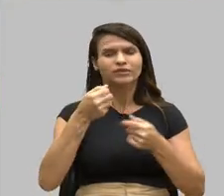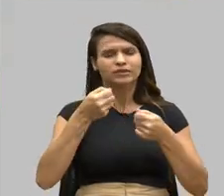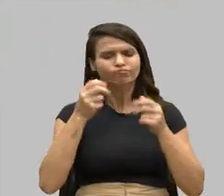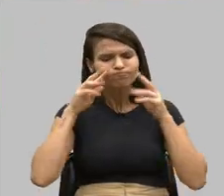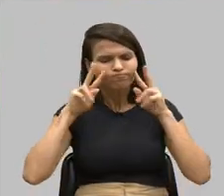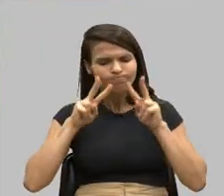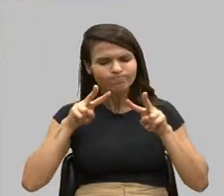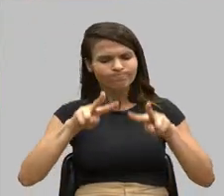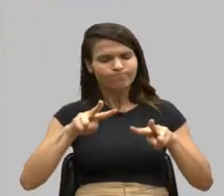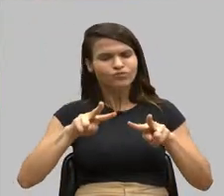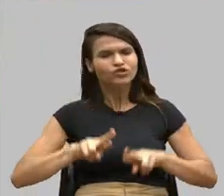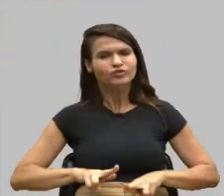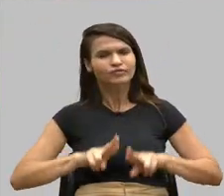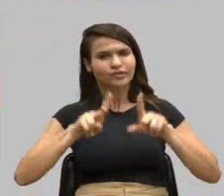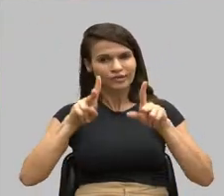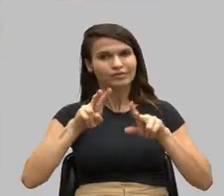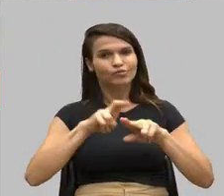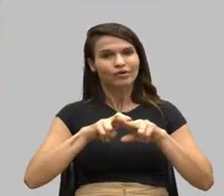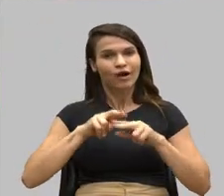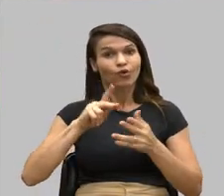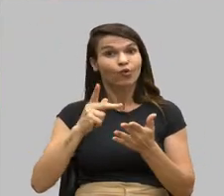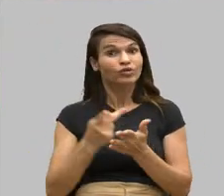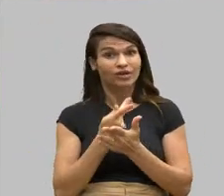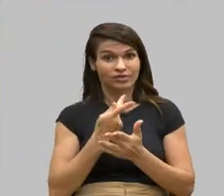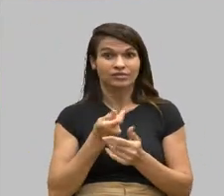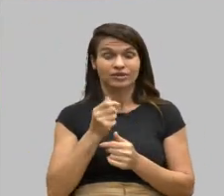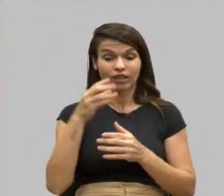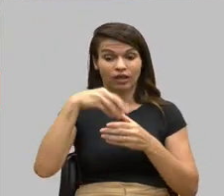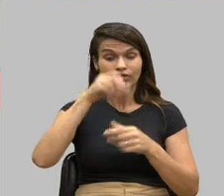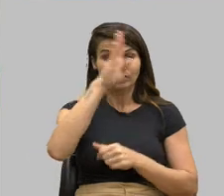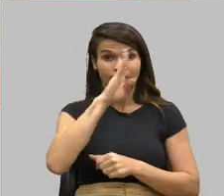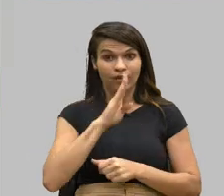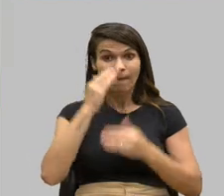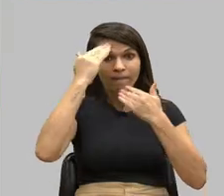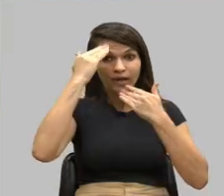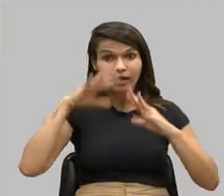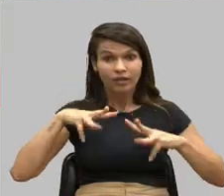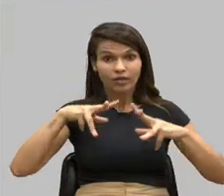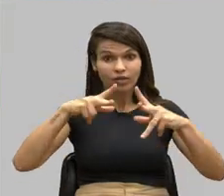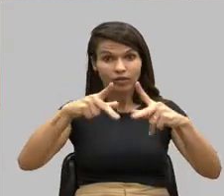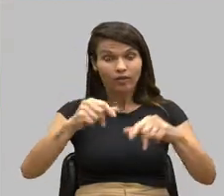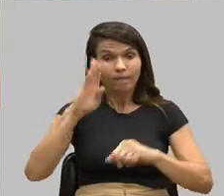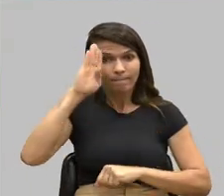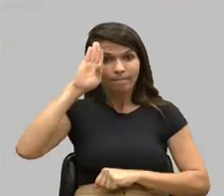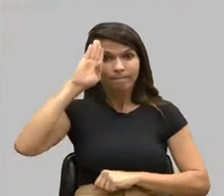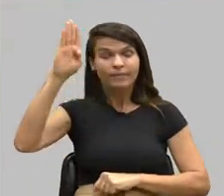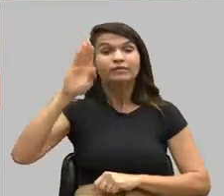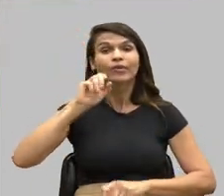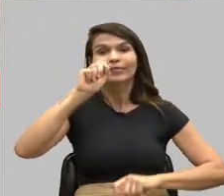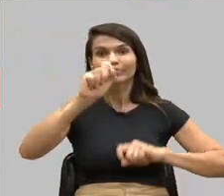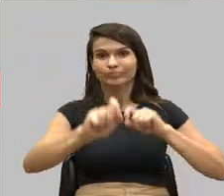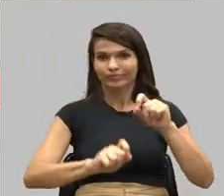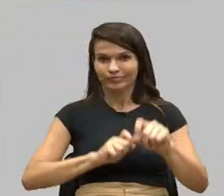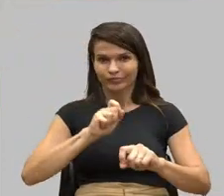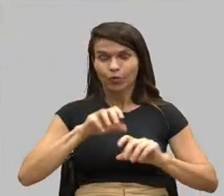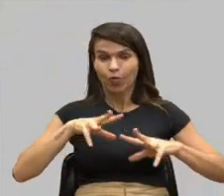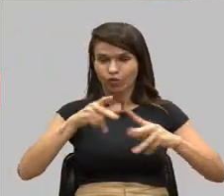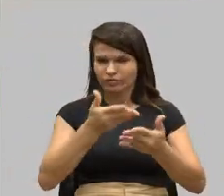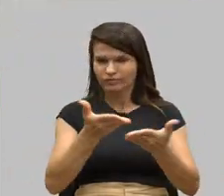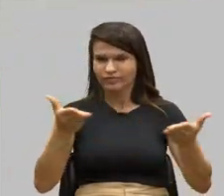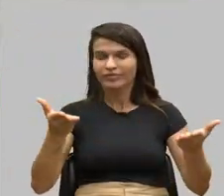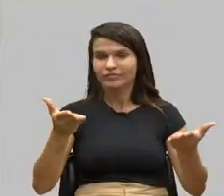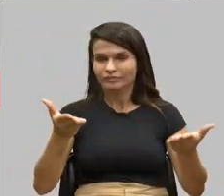diferenciado para o que acontece no nosso Brasil. muito obrigado a todos. E o principal, viu, minha gente? Todos vocês,